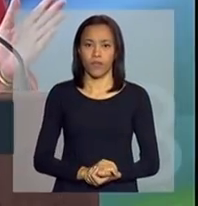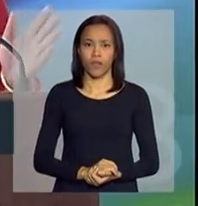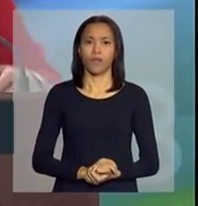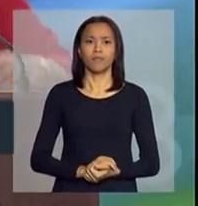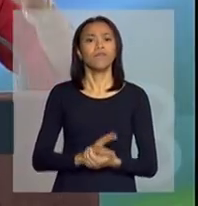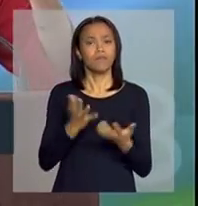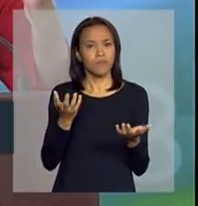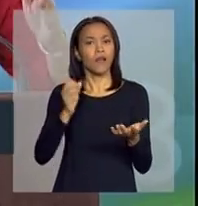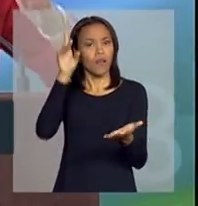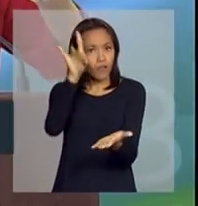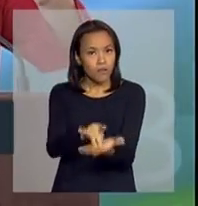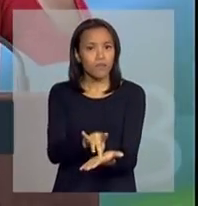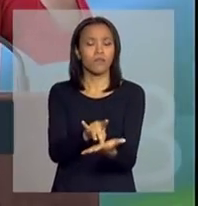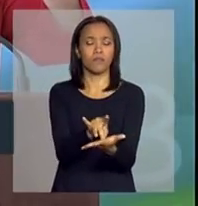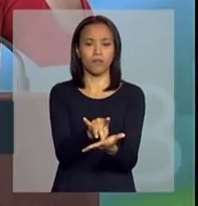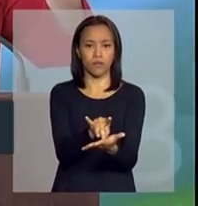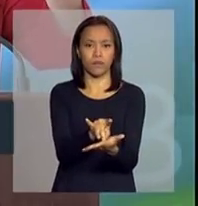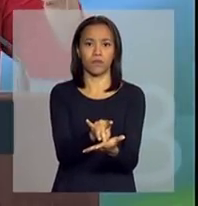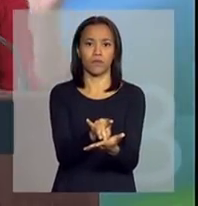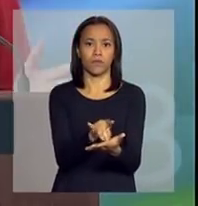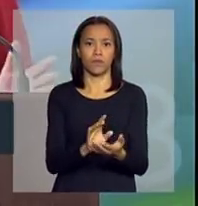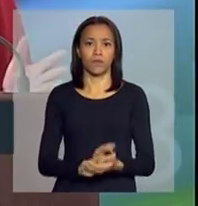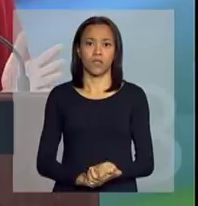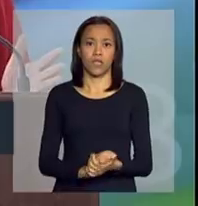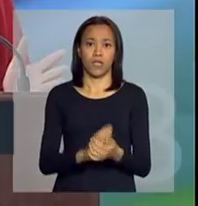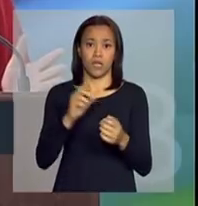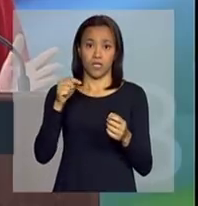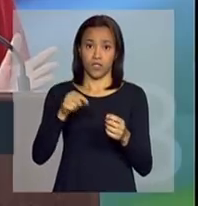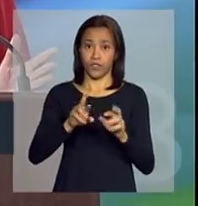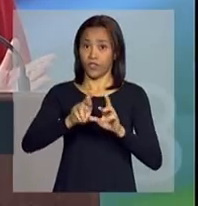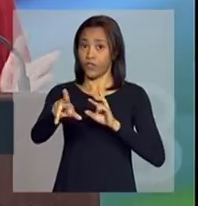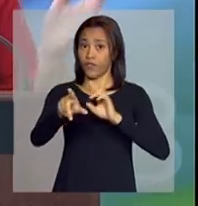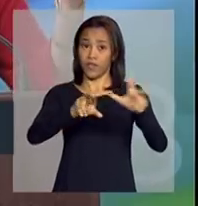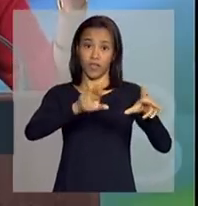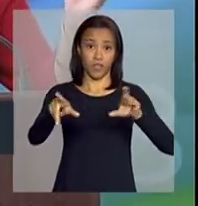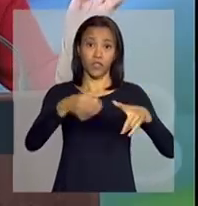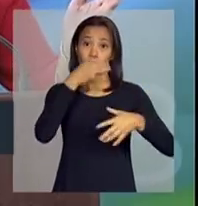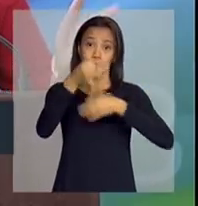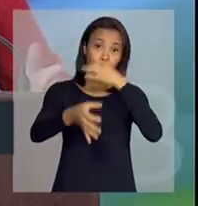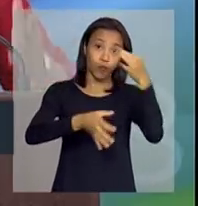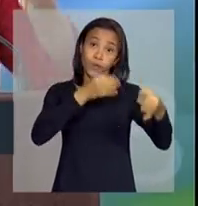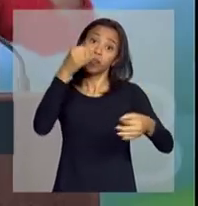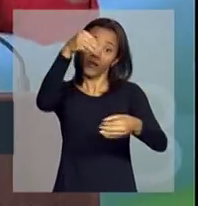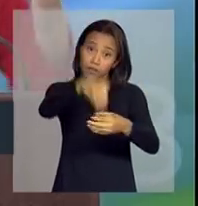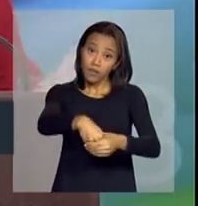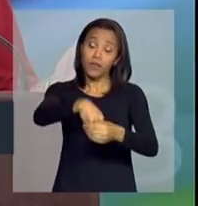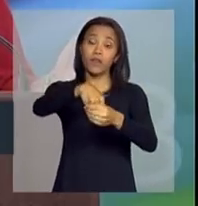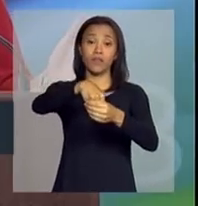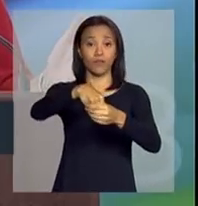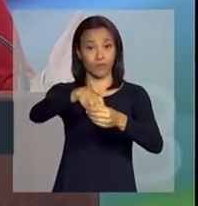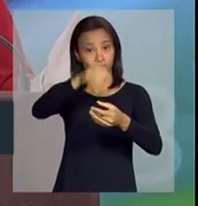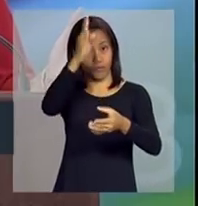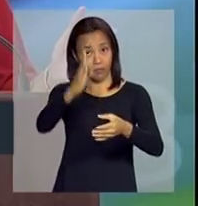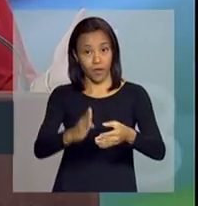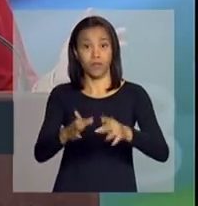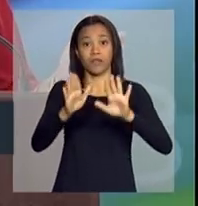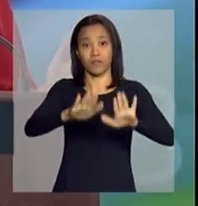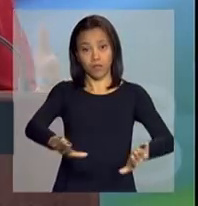legítima, as questões de diferença de opinião numa democracia, elas são legítimas,